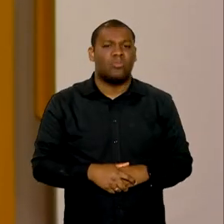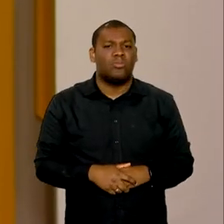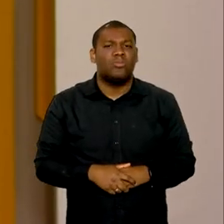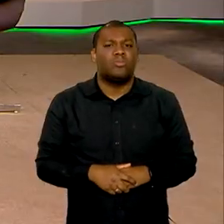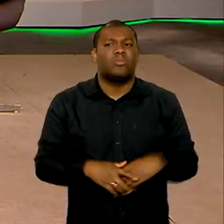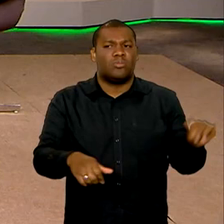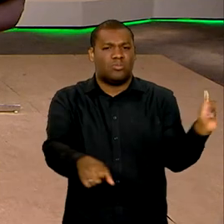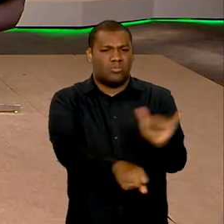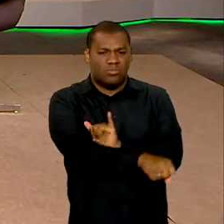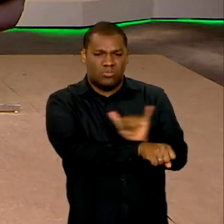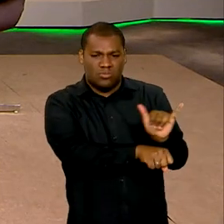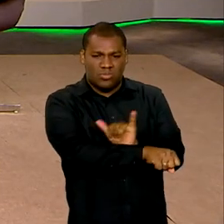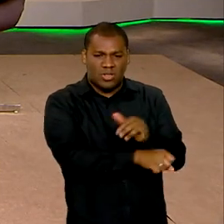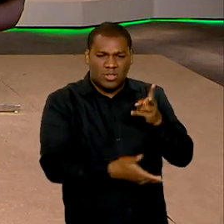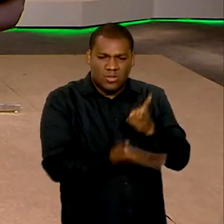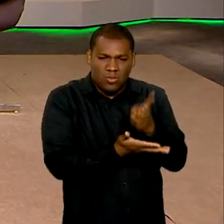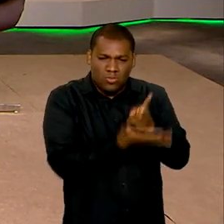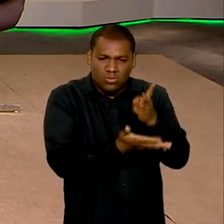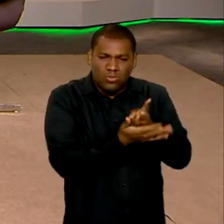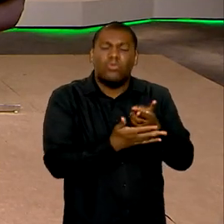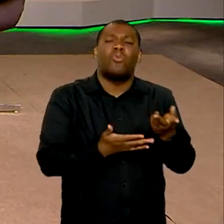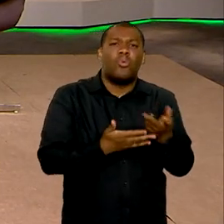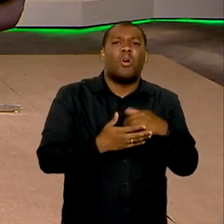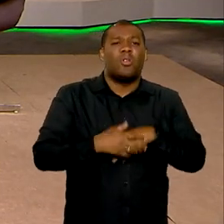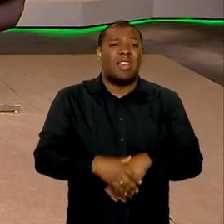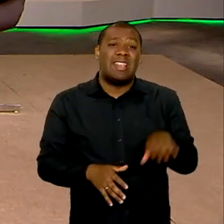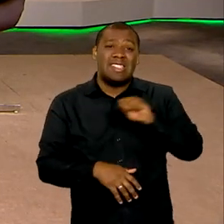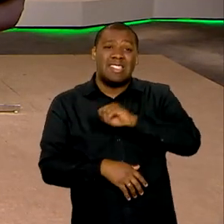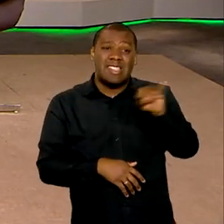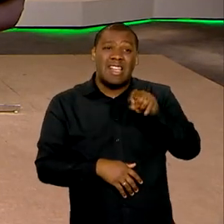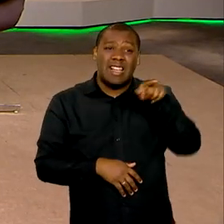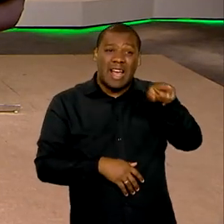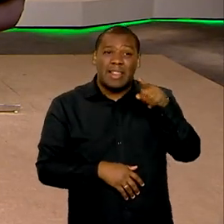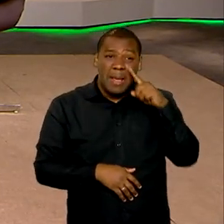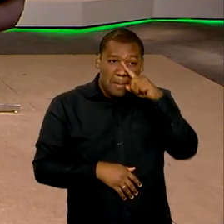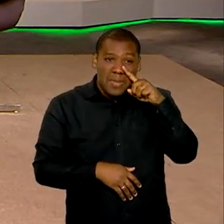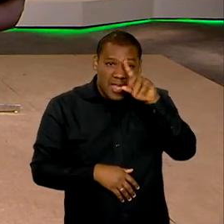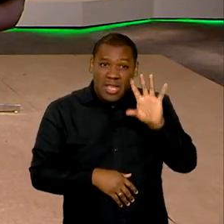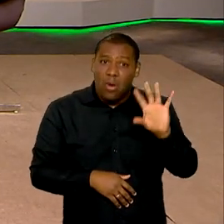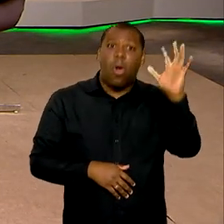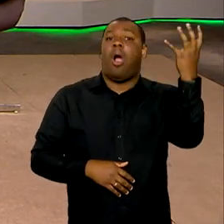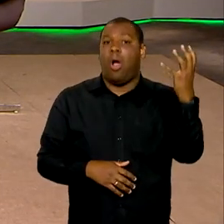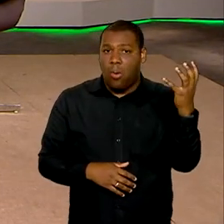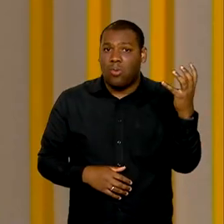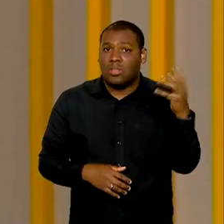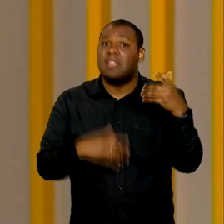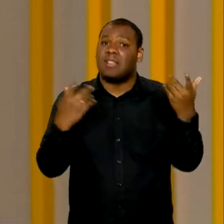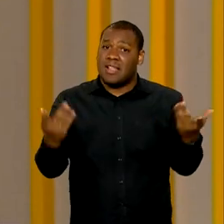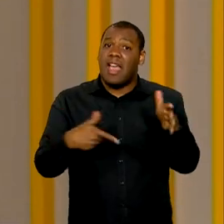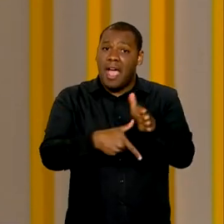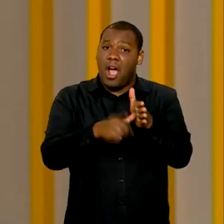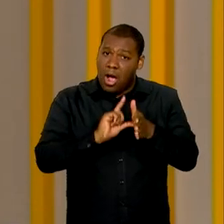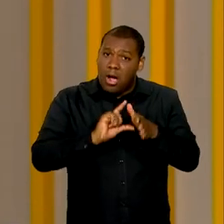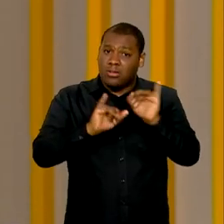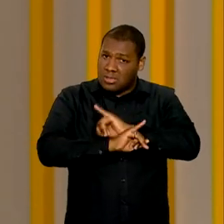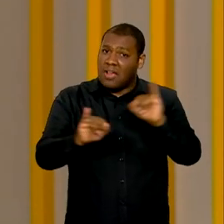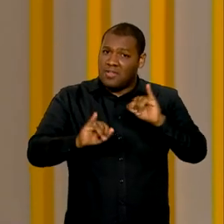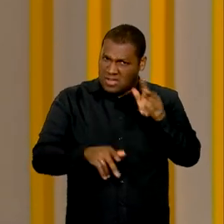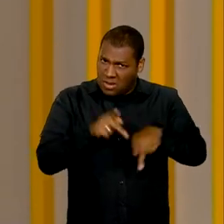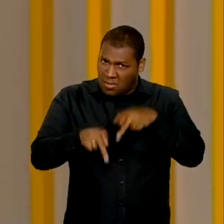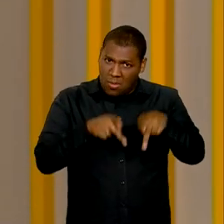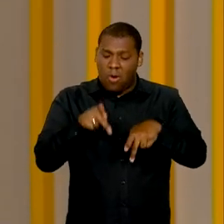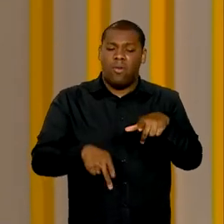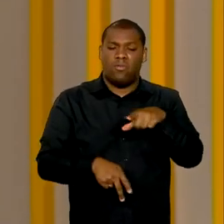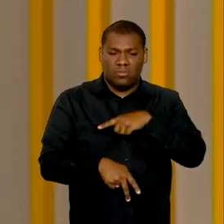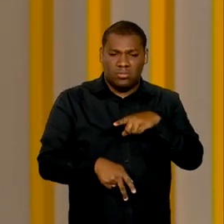preparar a população para uma eventual intensificação das chuvas nos próximos dias? Sim. Nós estamos com